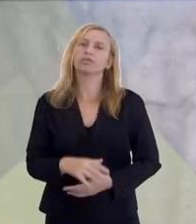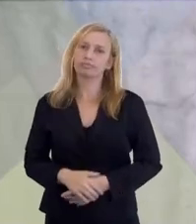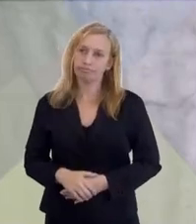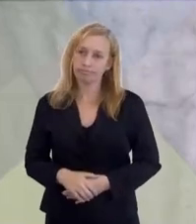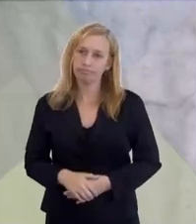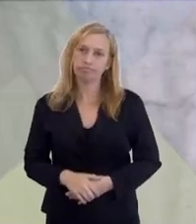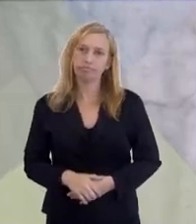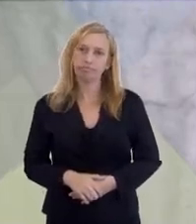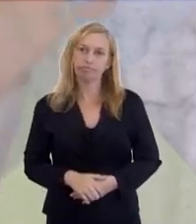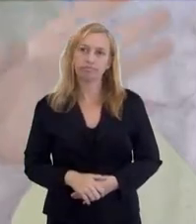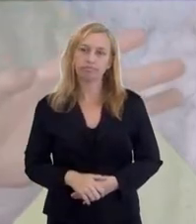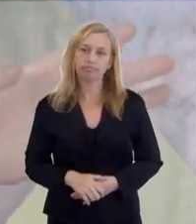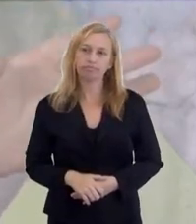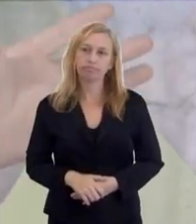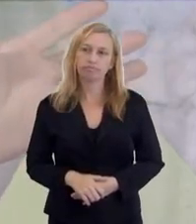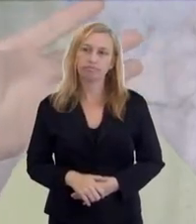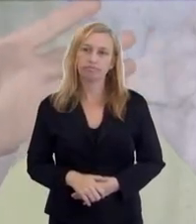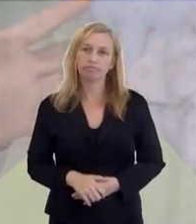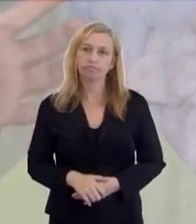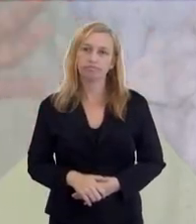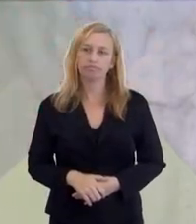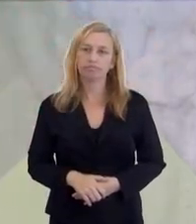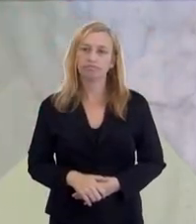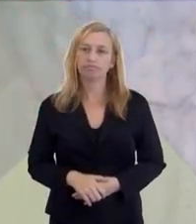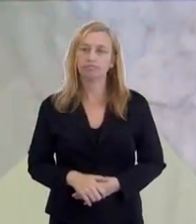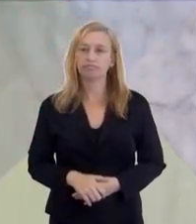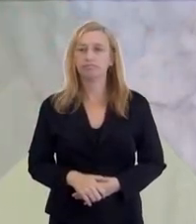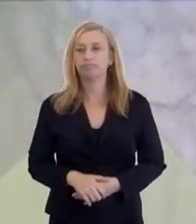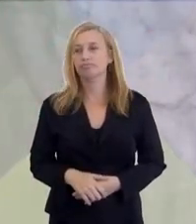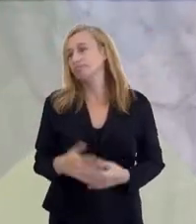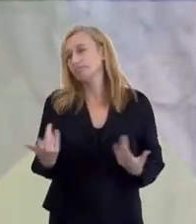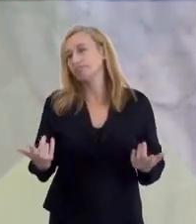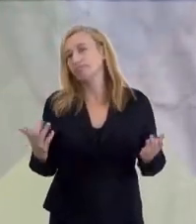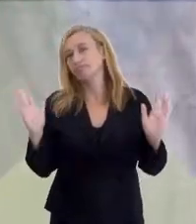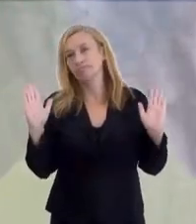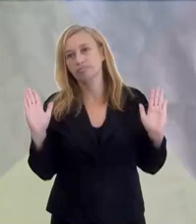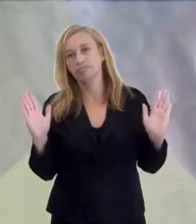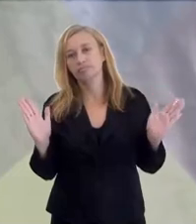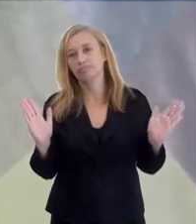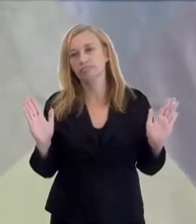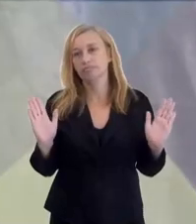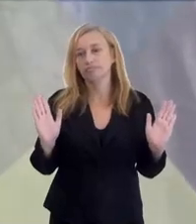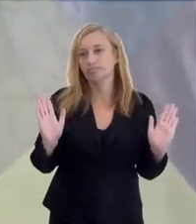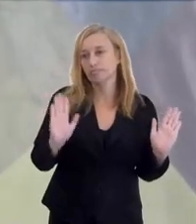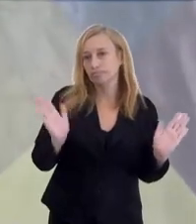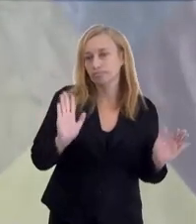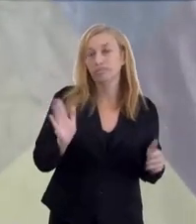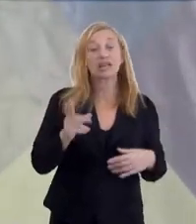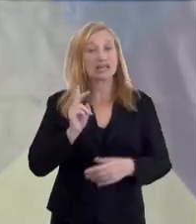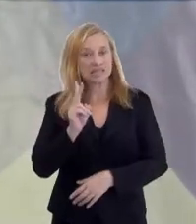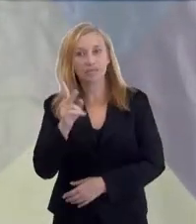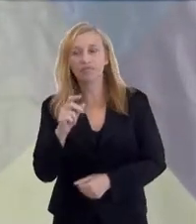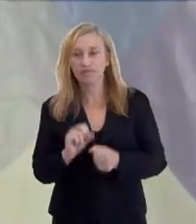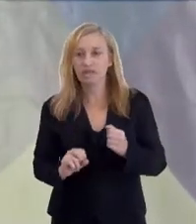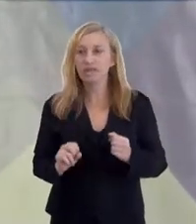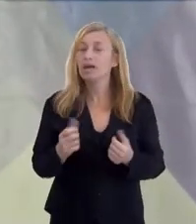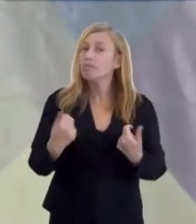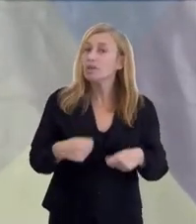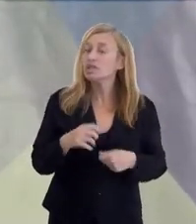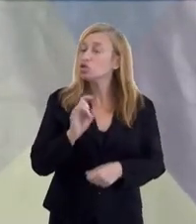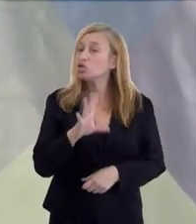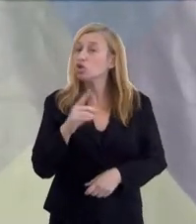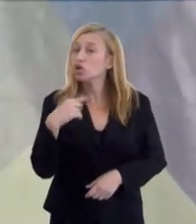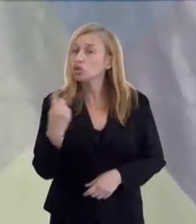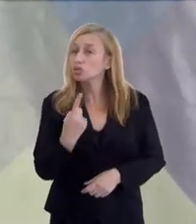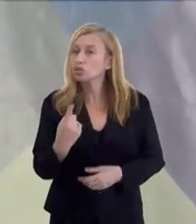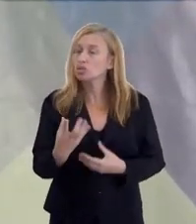mas, assim, o encontro aconteceu. Então, essas despedidas estão sendo feitas, não tenho dúvida, é preciso só que